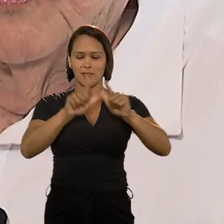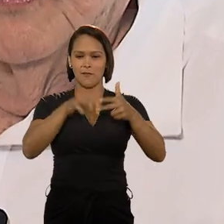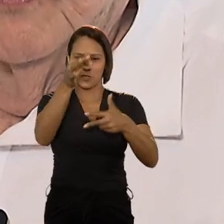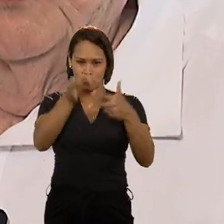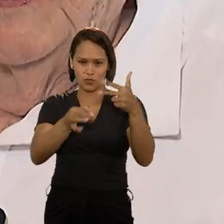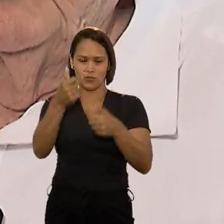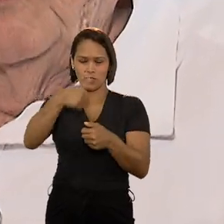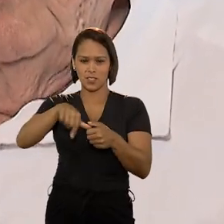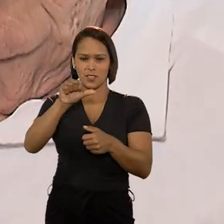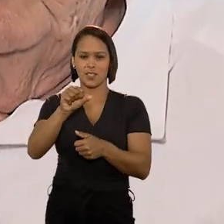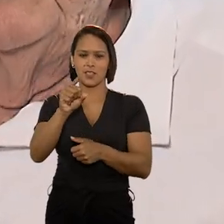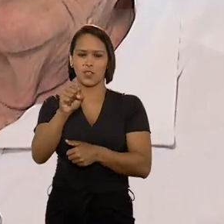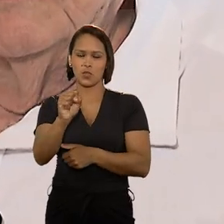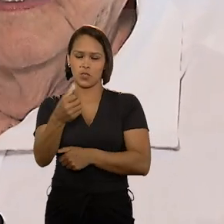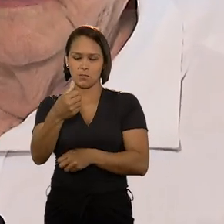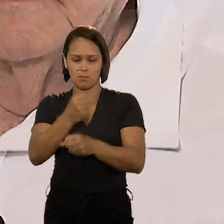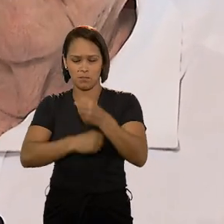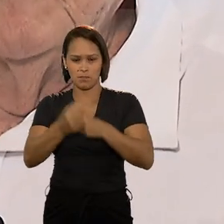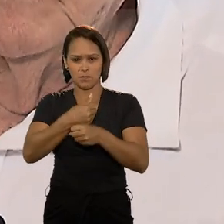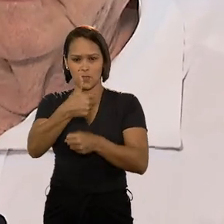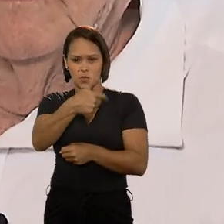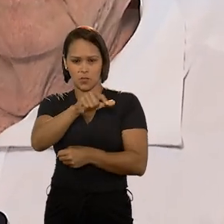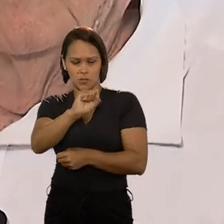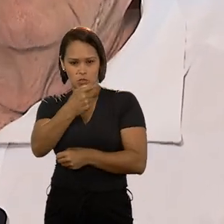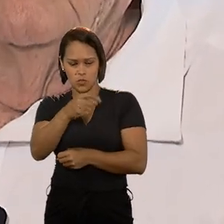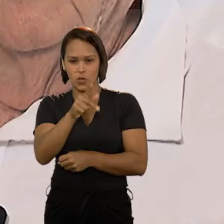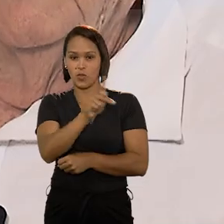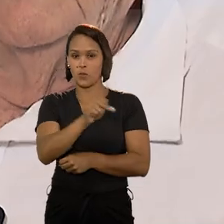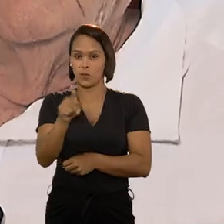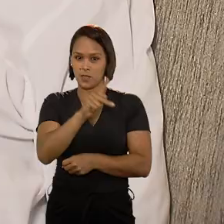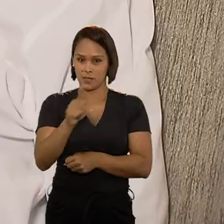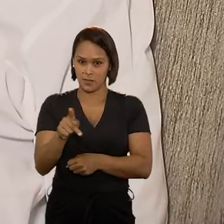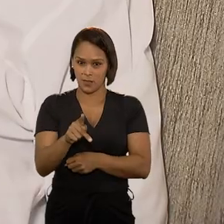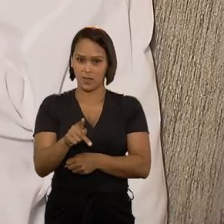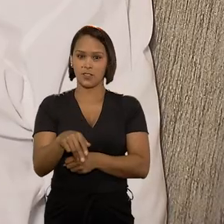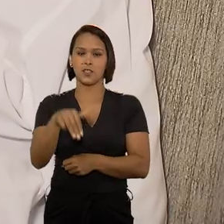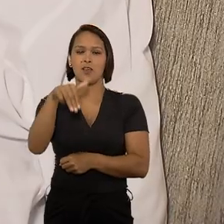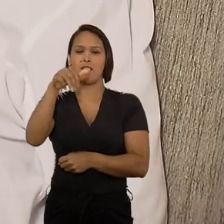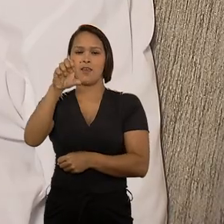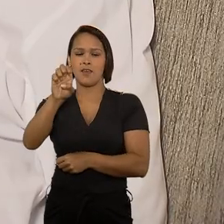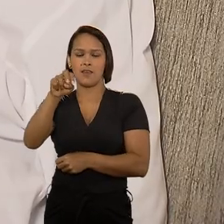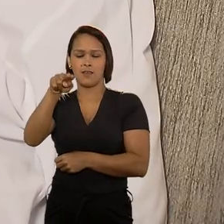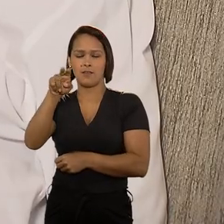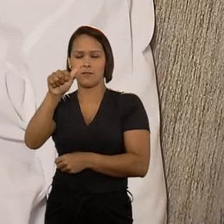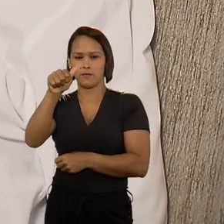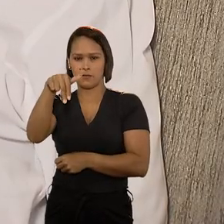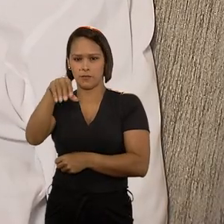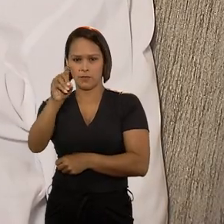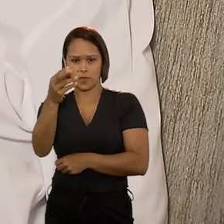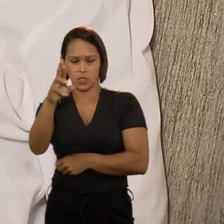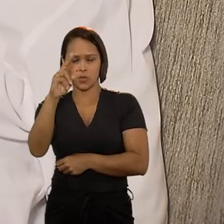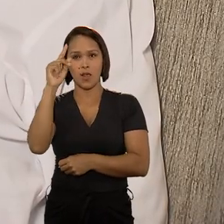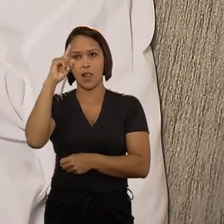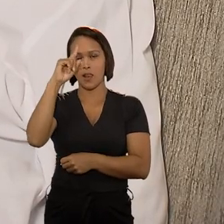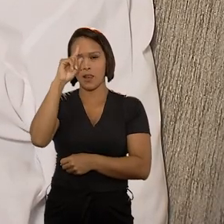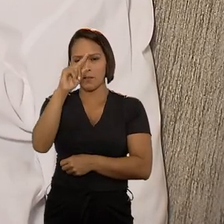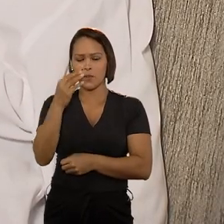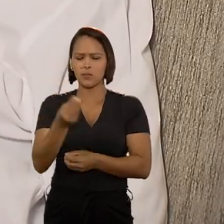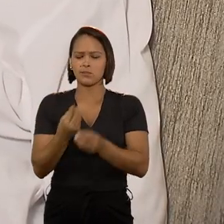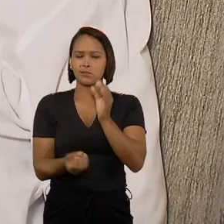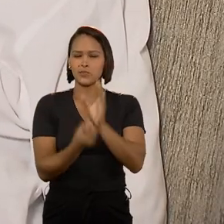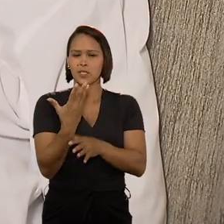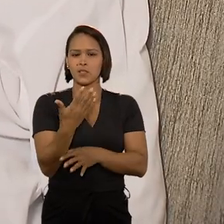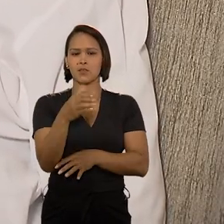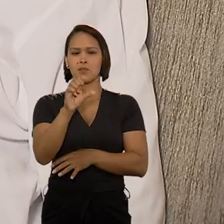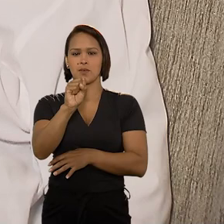TV Justiça, gravada em 2018, o primeiro presidente do STJ, ministro Evandro Gueiro Sleite, já falecido, relembrou